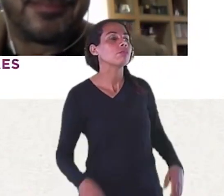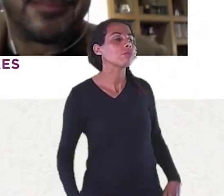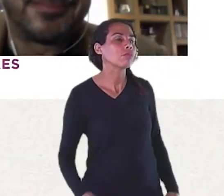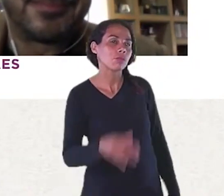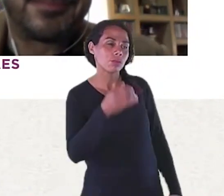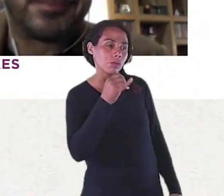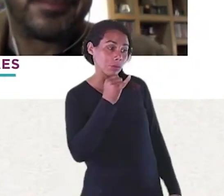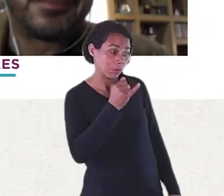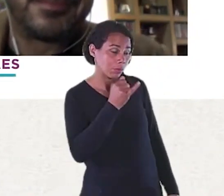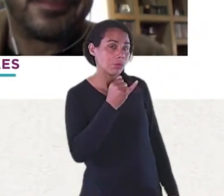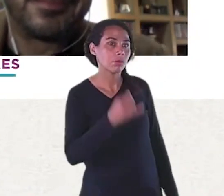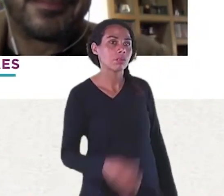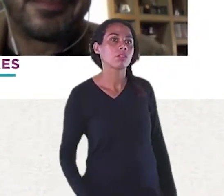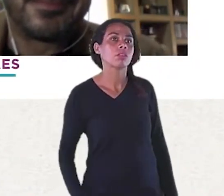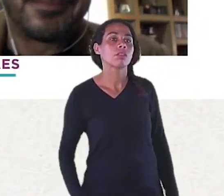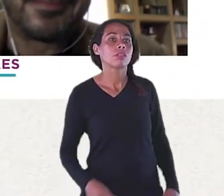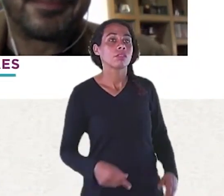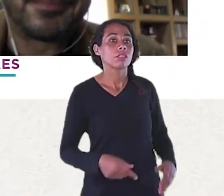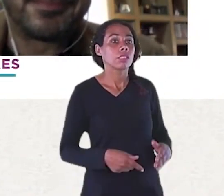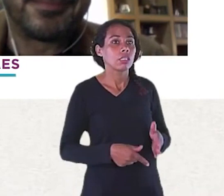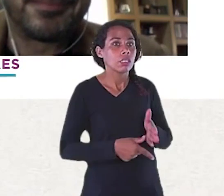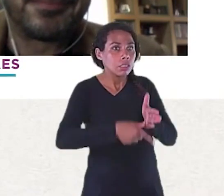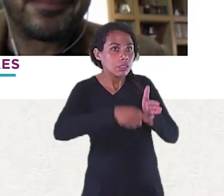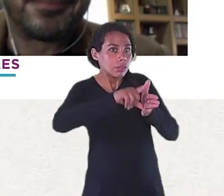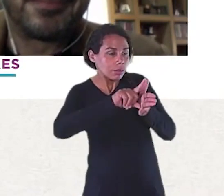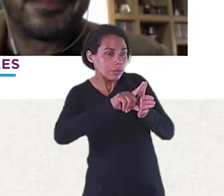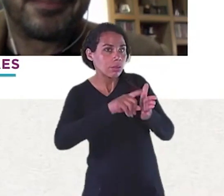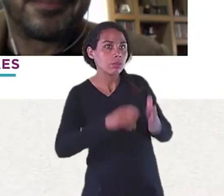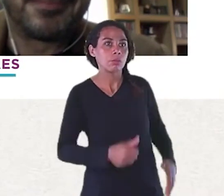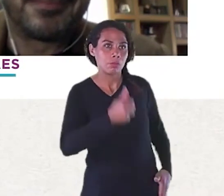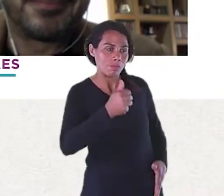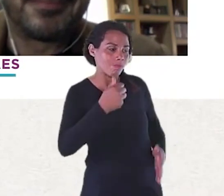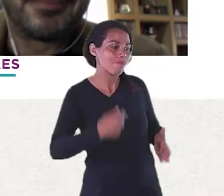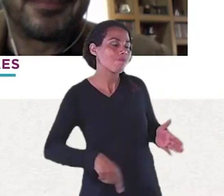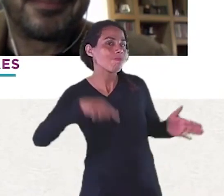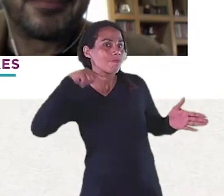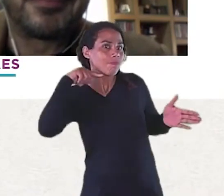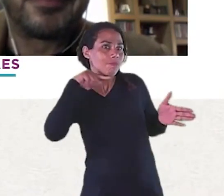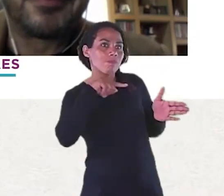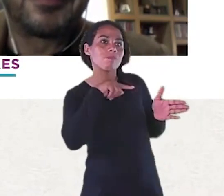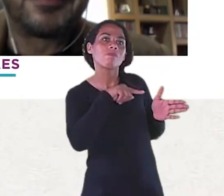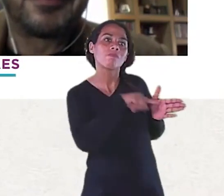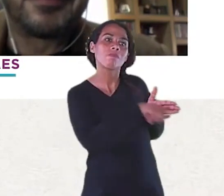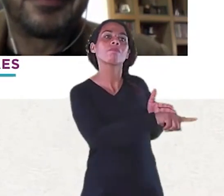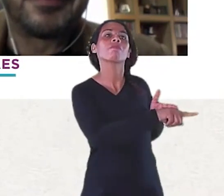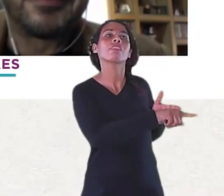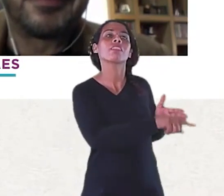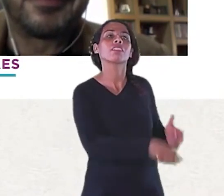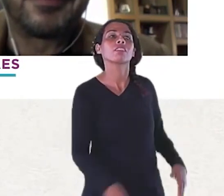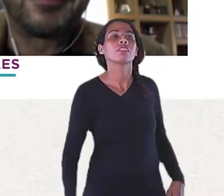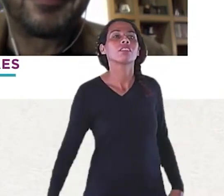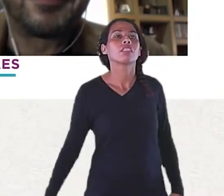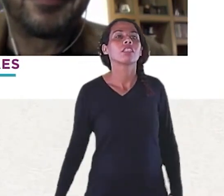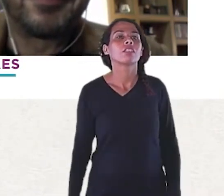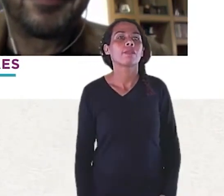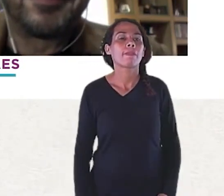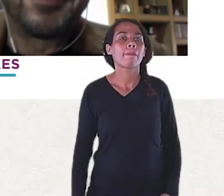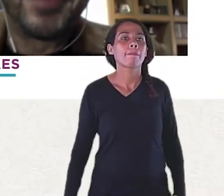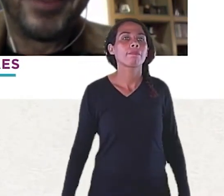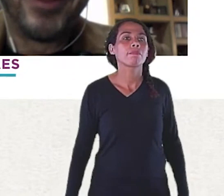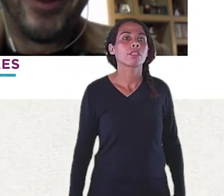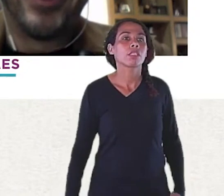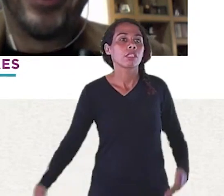provocativa, antes de entrar no livro, que é a questão do dilema da arte e o design.